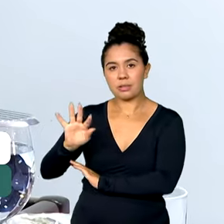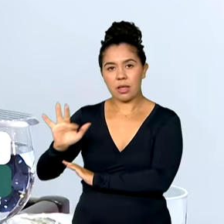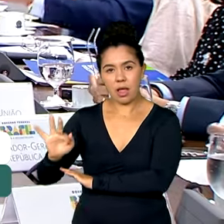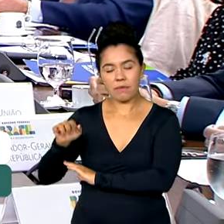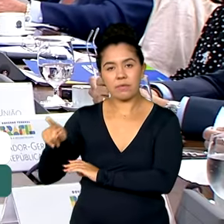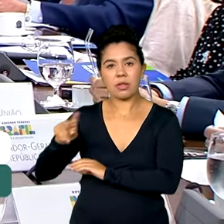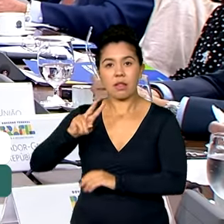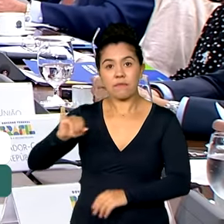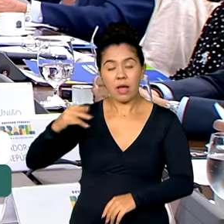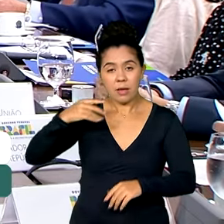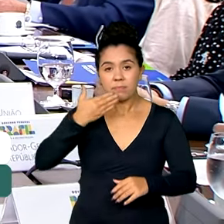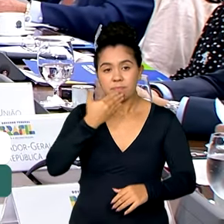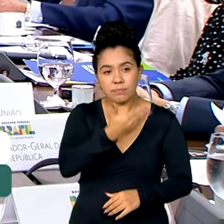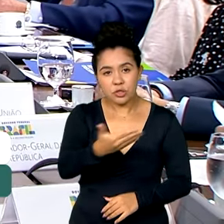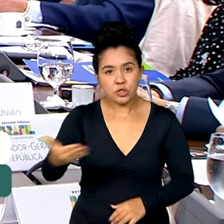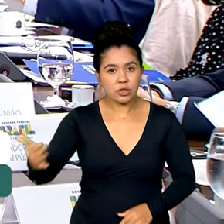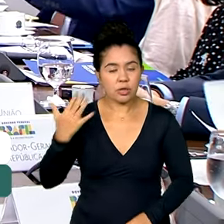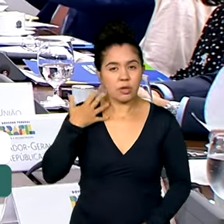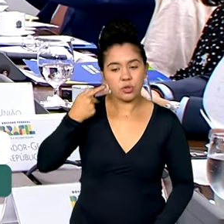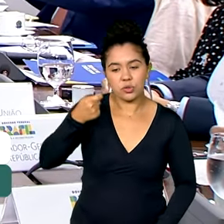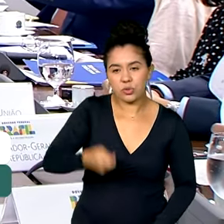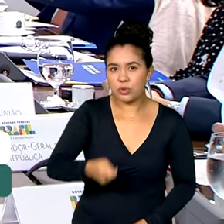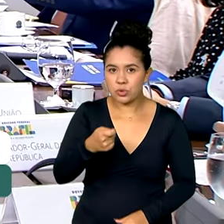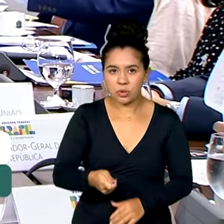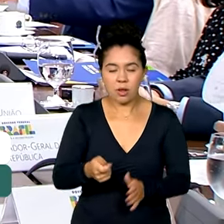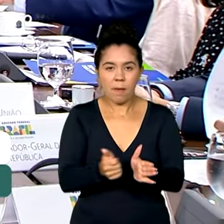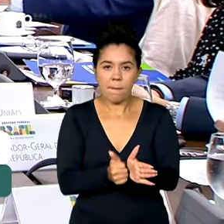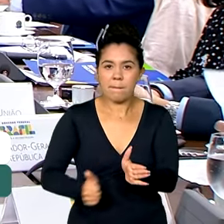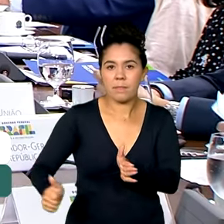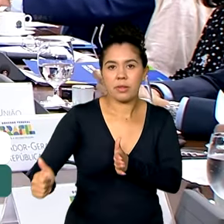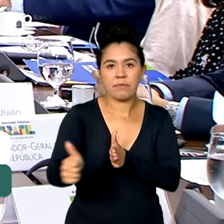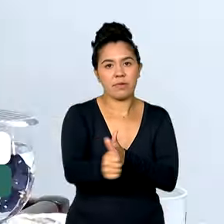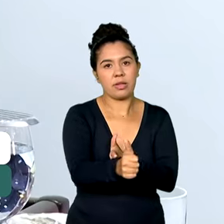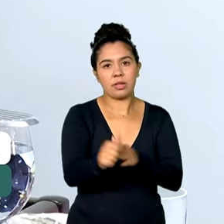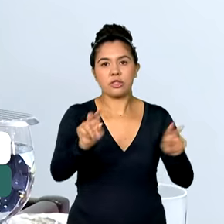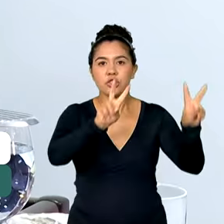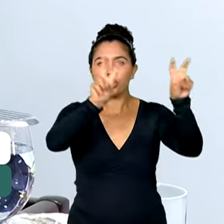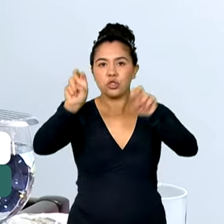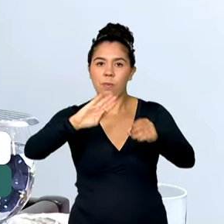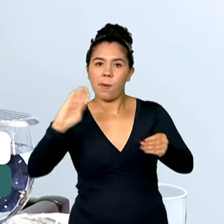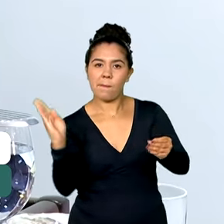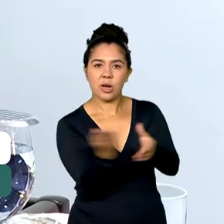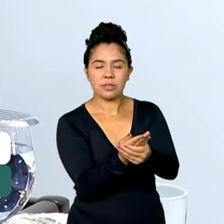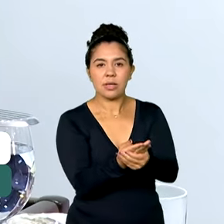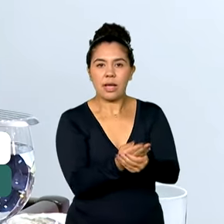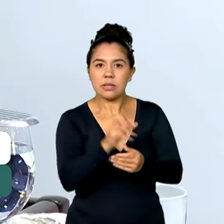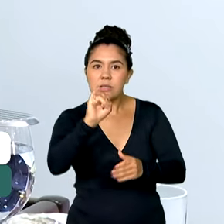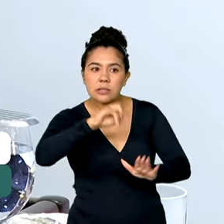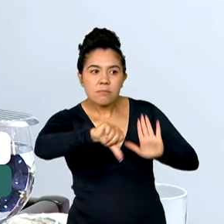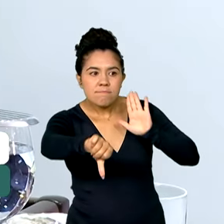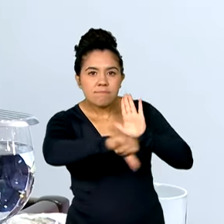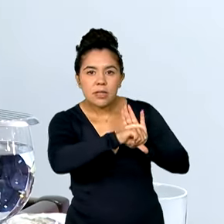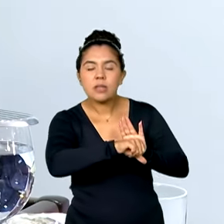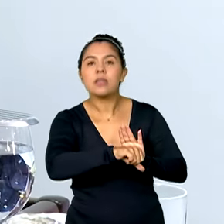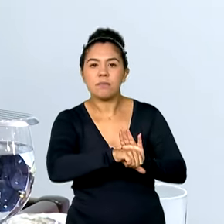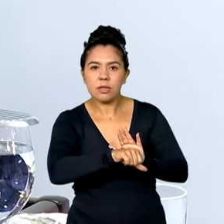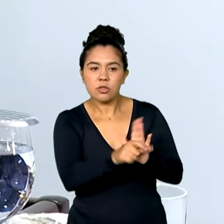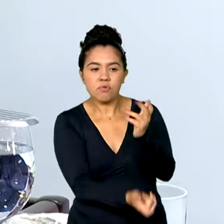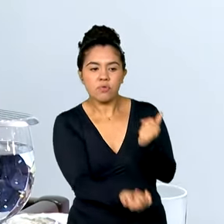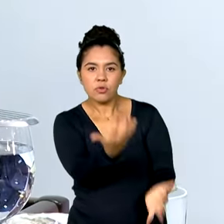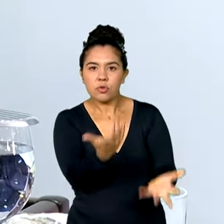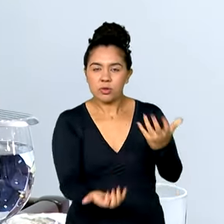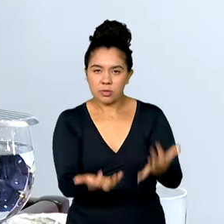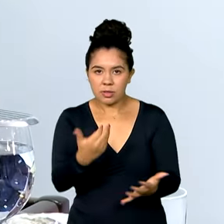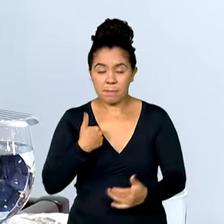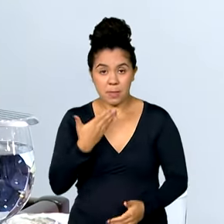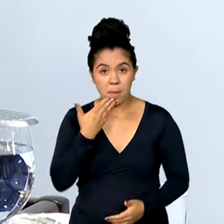juízes preferência na tramitação de inquéritos sobre incêndios criminosos. Recomendar a todos os juízes que deem